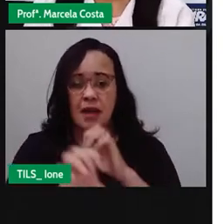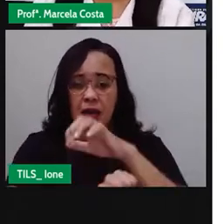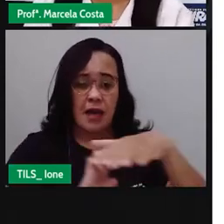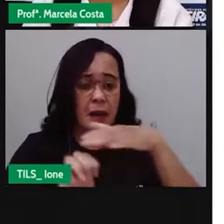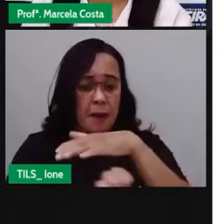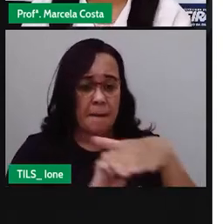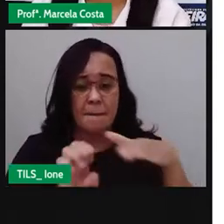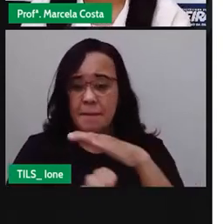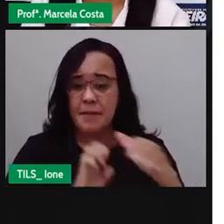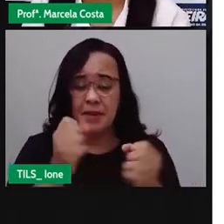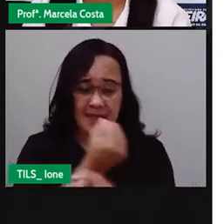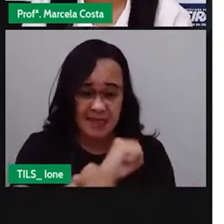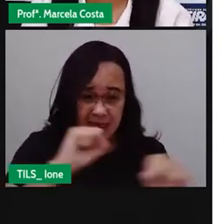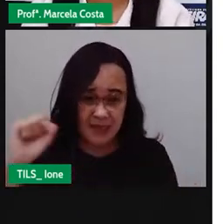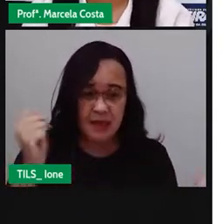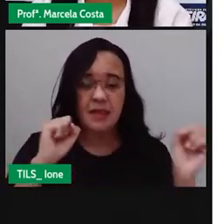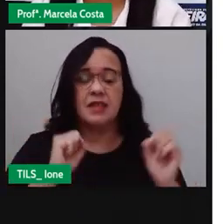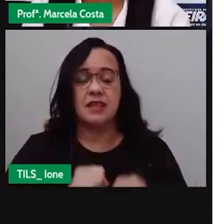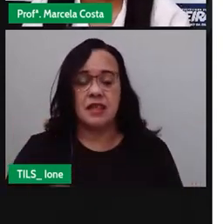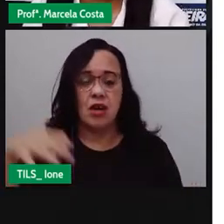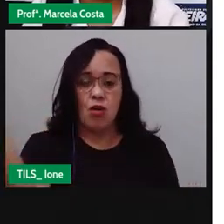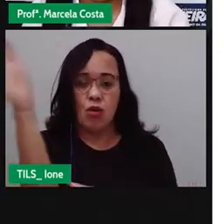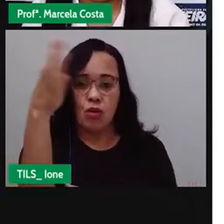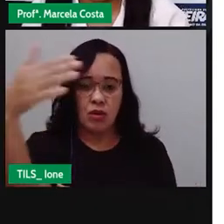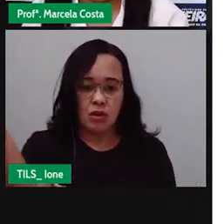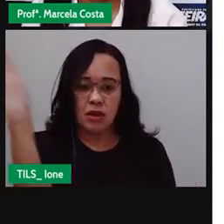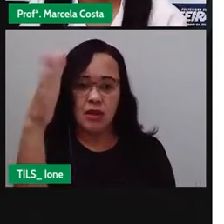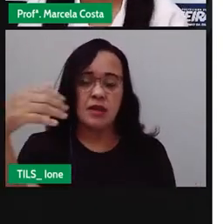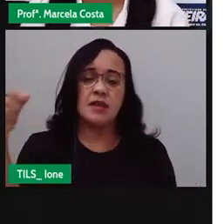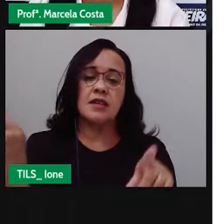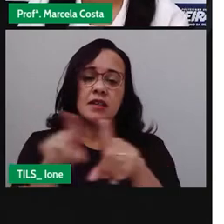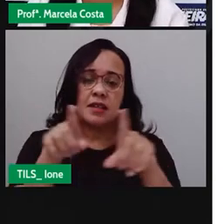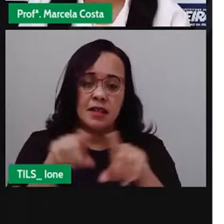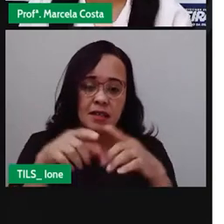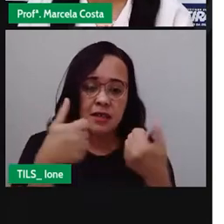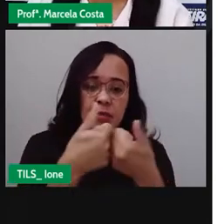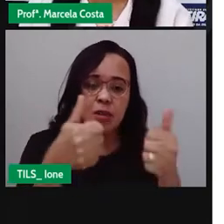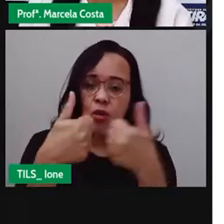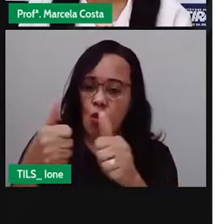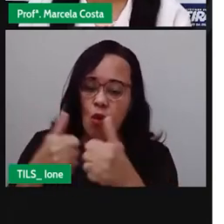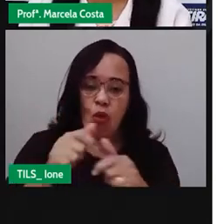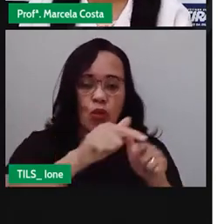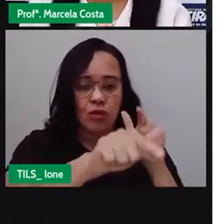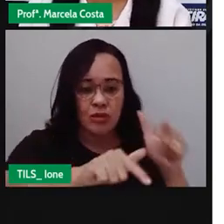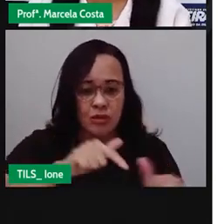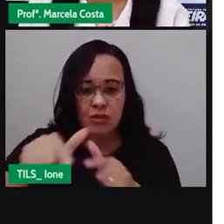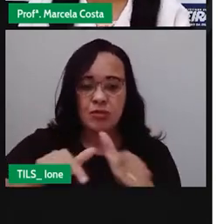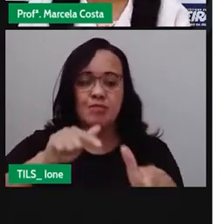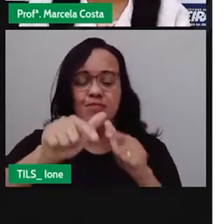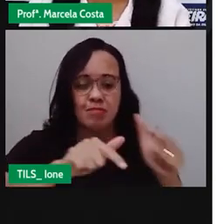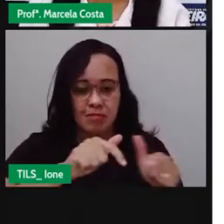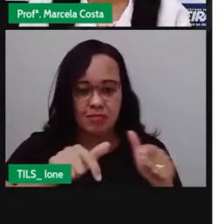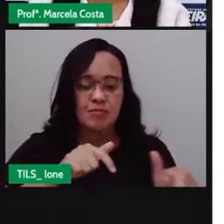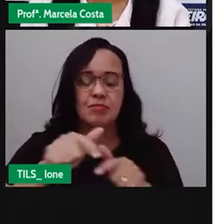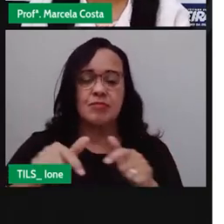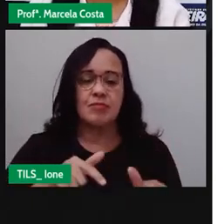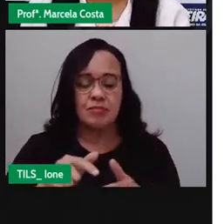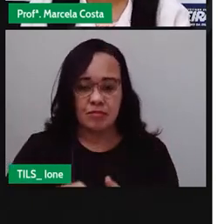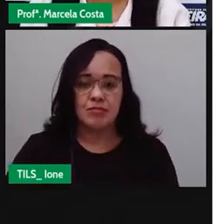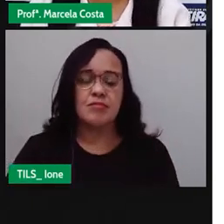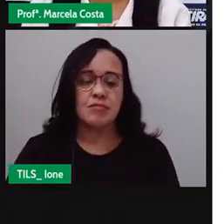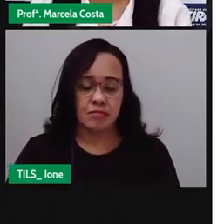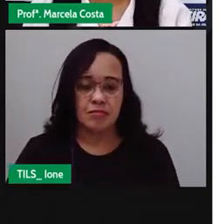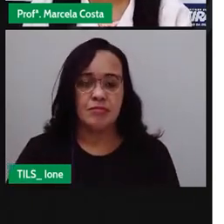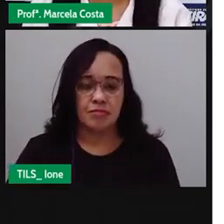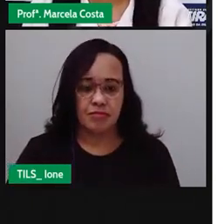como os donos de hotelarias, de rede de transporte, como para as